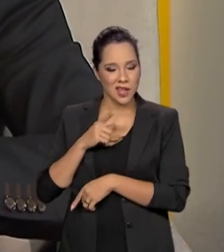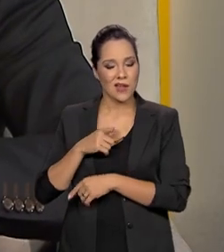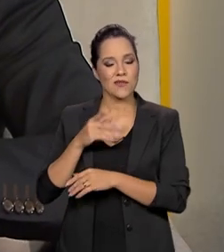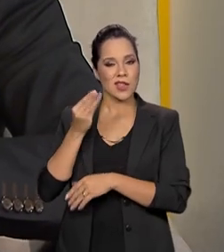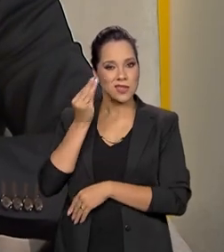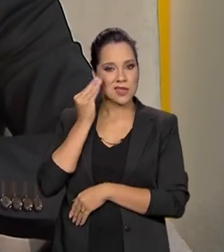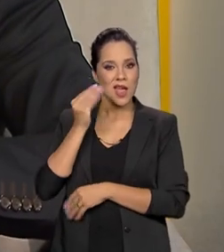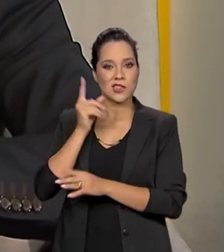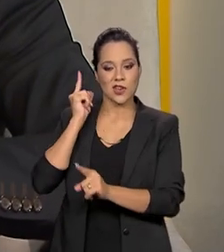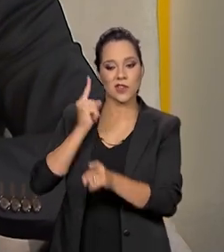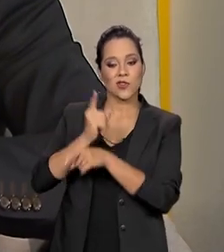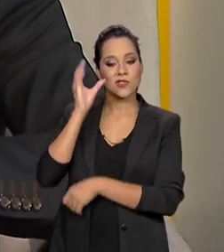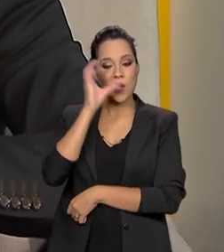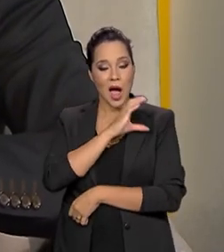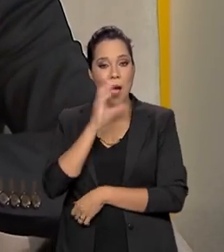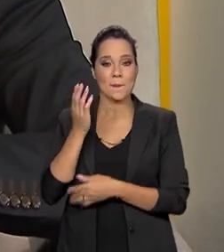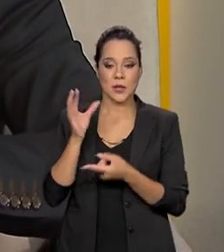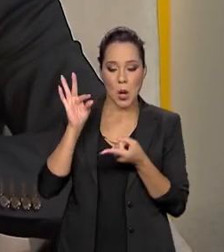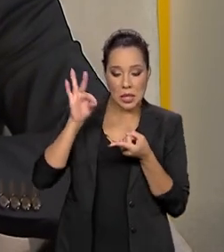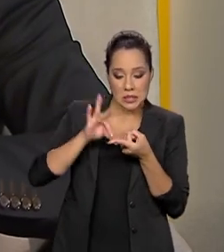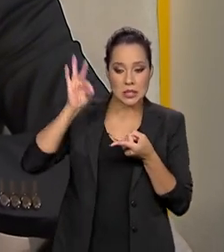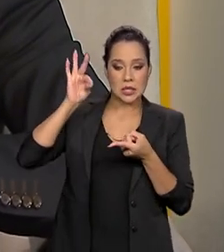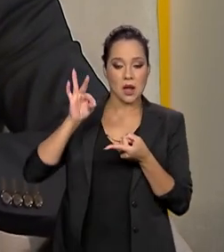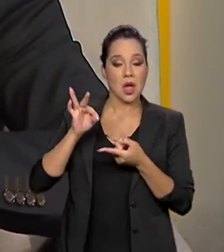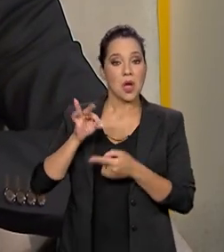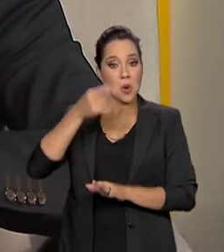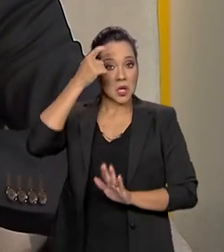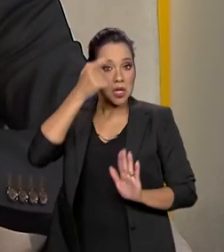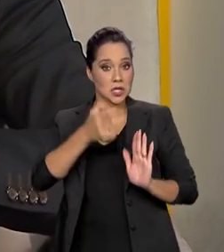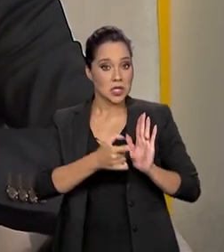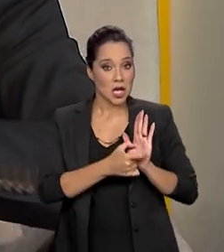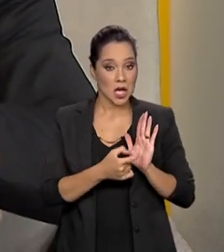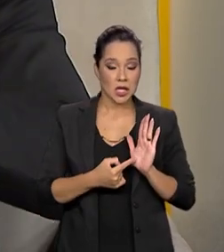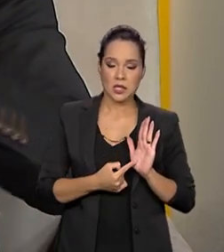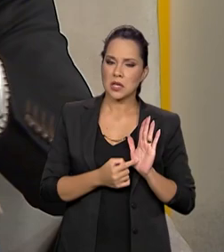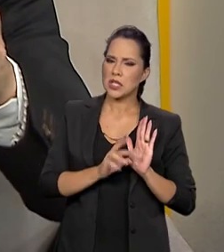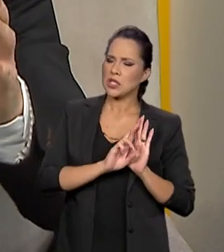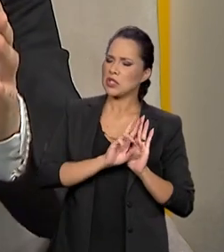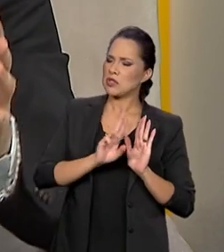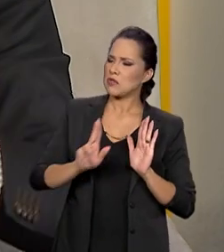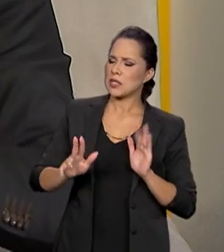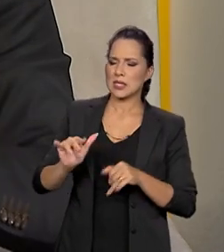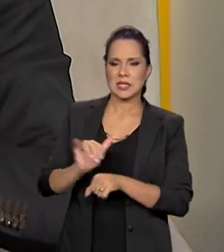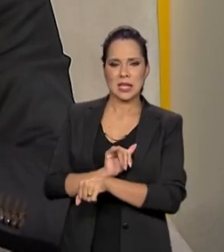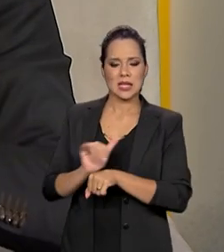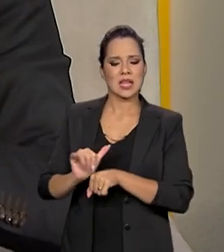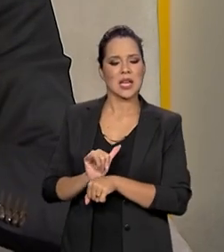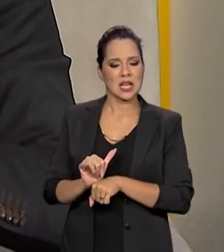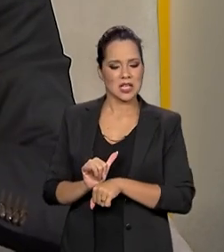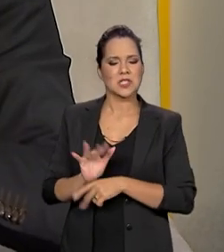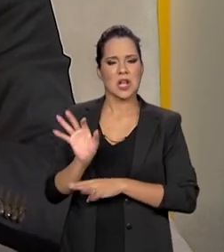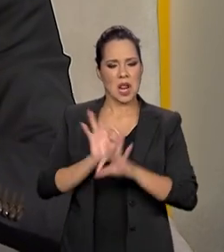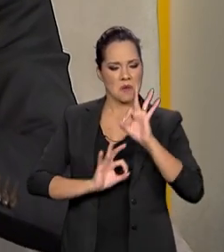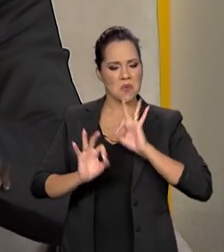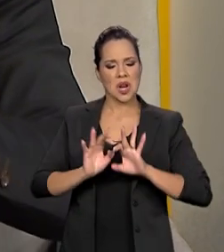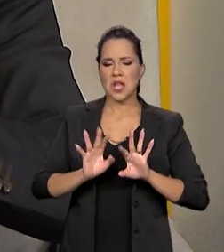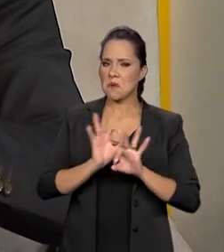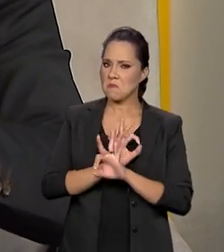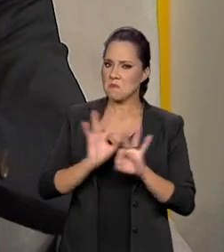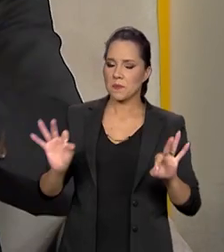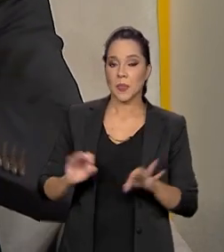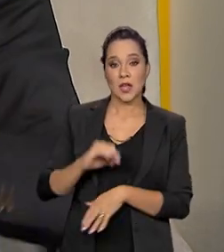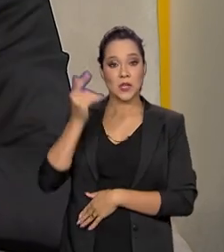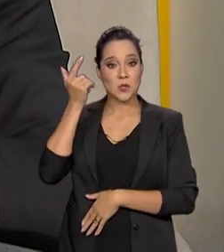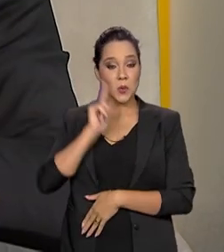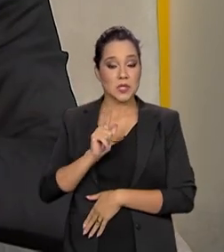diagnósticos rápidos, sorológicos, com inteligência artificial. Enfim, foi uma estratégia muito bem elaborada. E nós